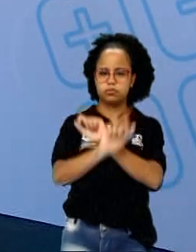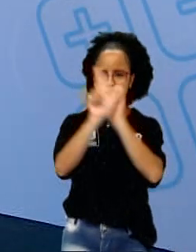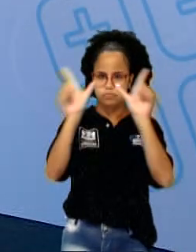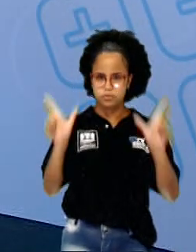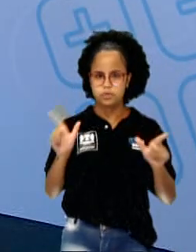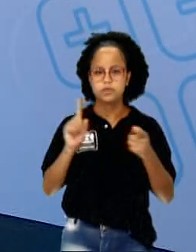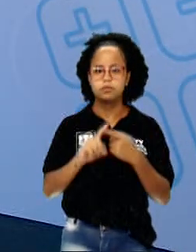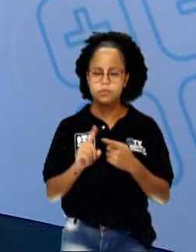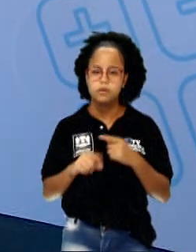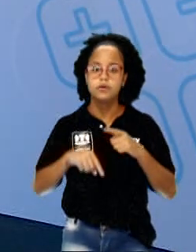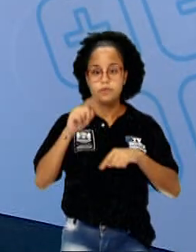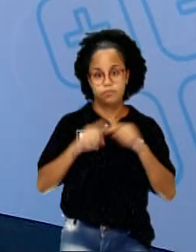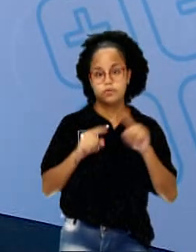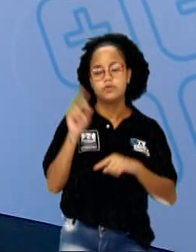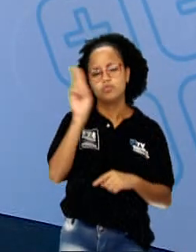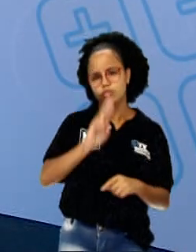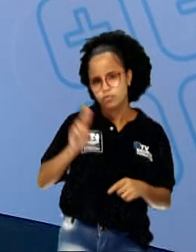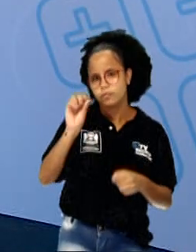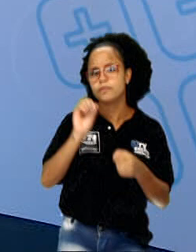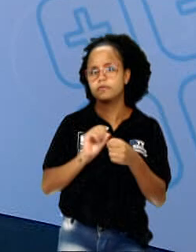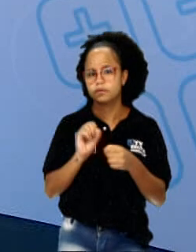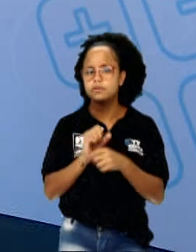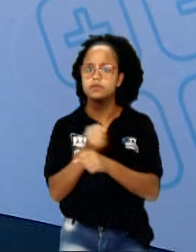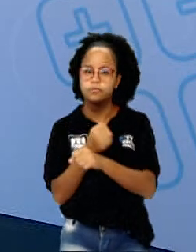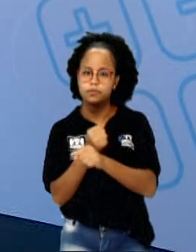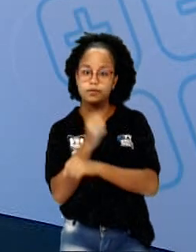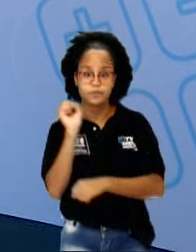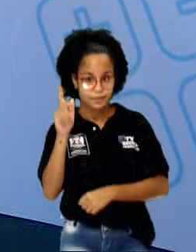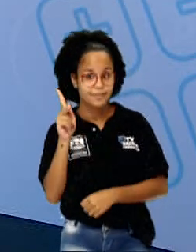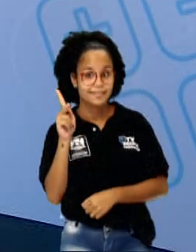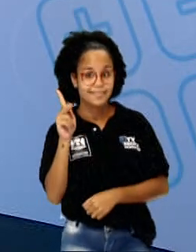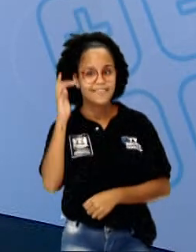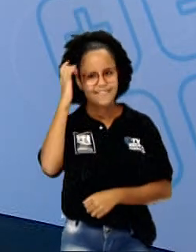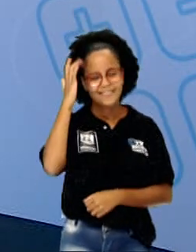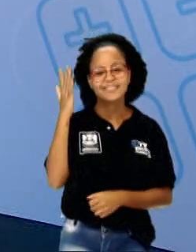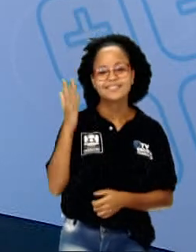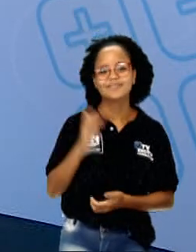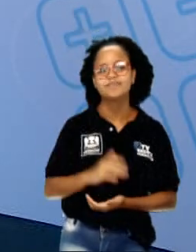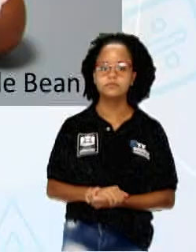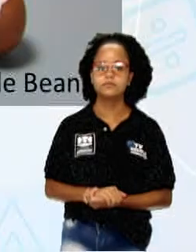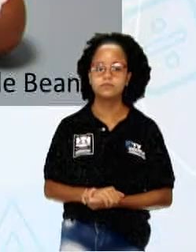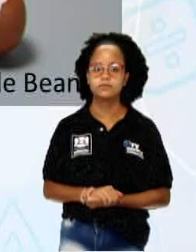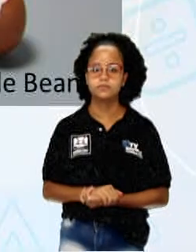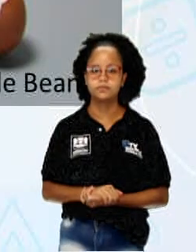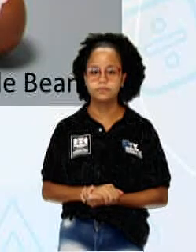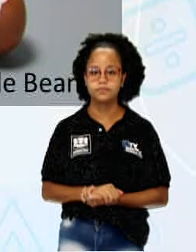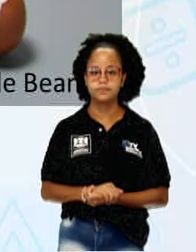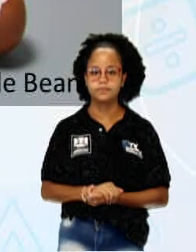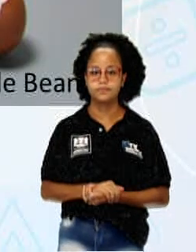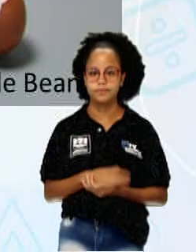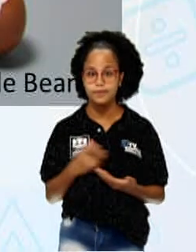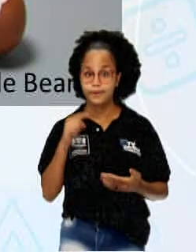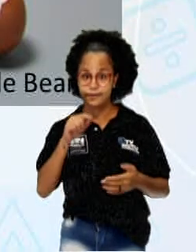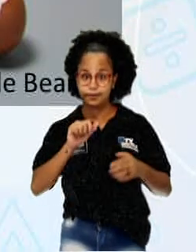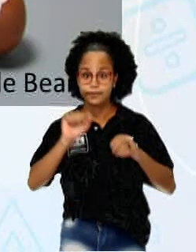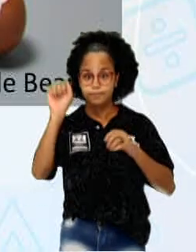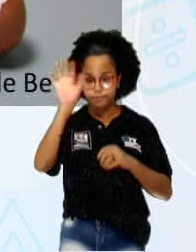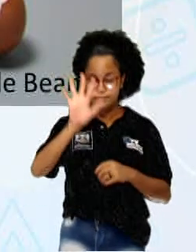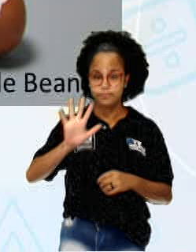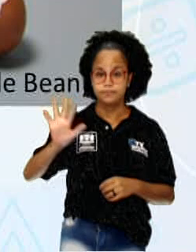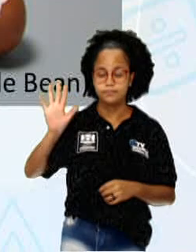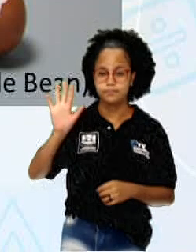Ela é a matéria que eu uso para produzir a minha obra. Ok? Foi fácil essa, né? Então, aqui nesse slide,